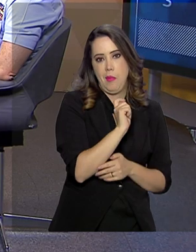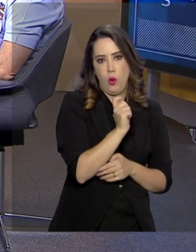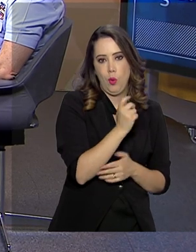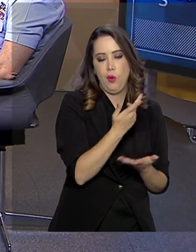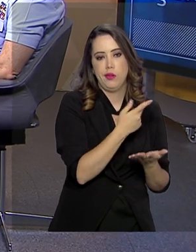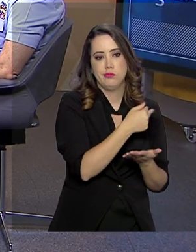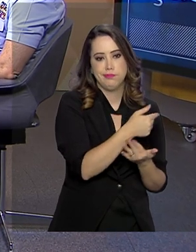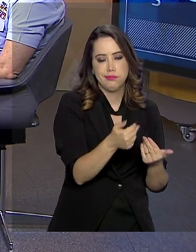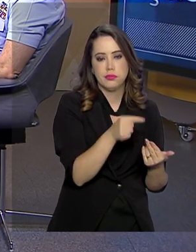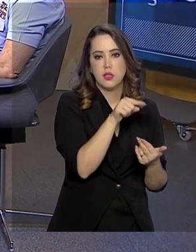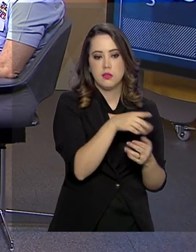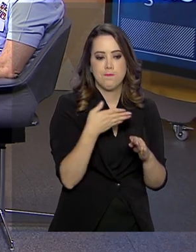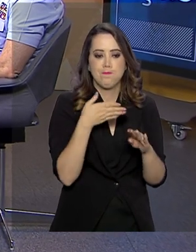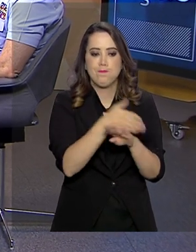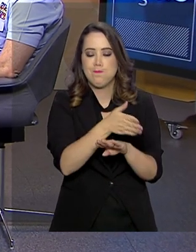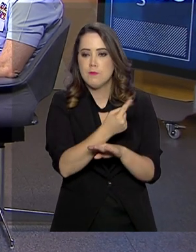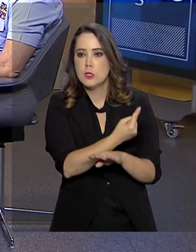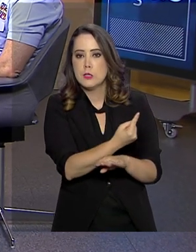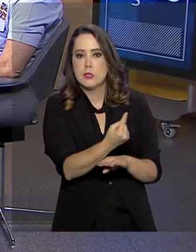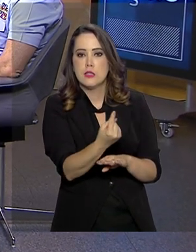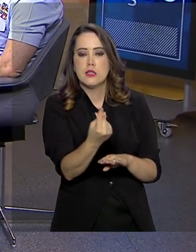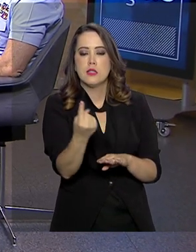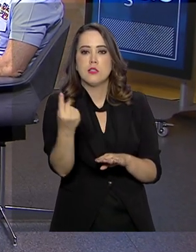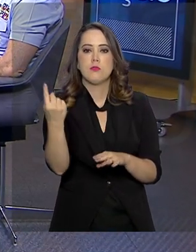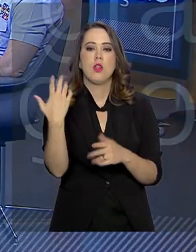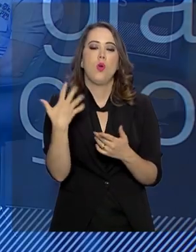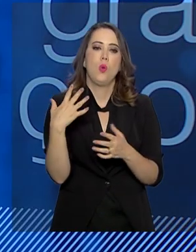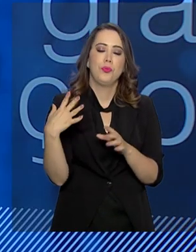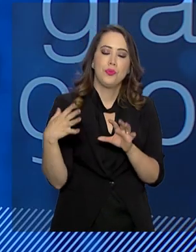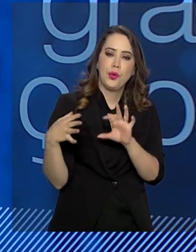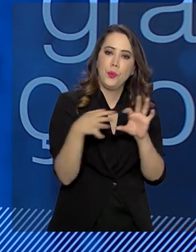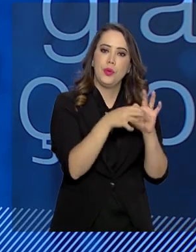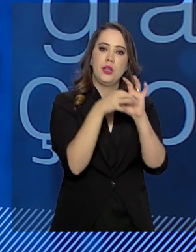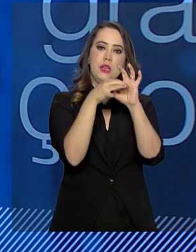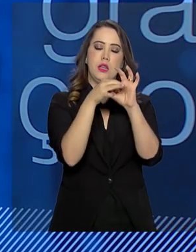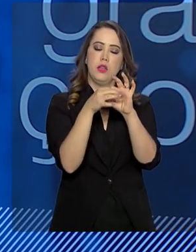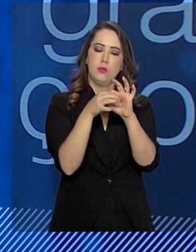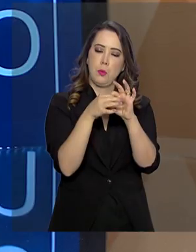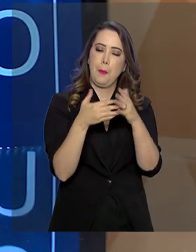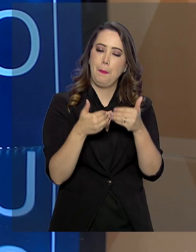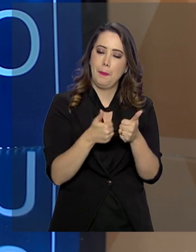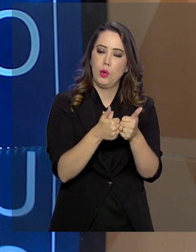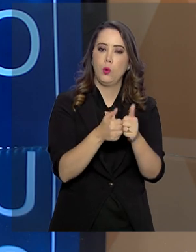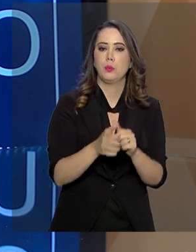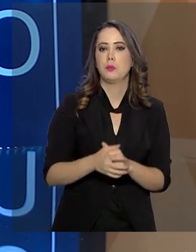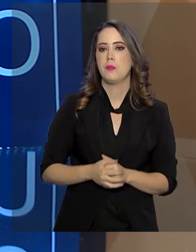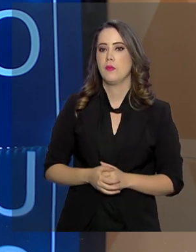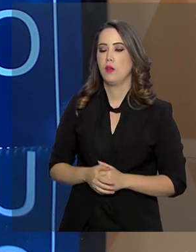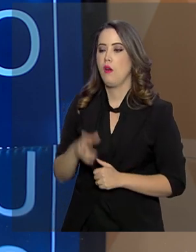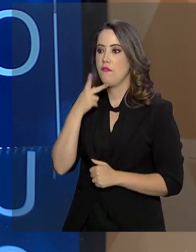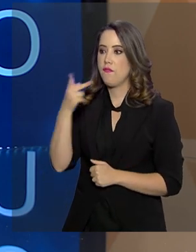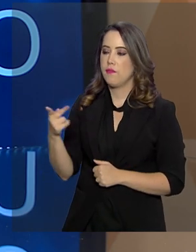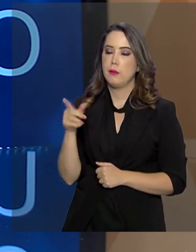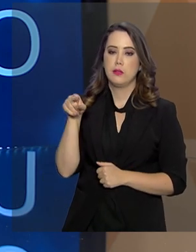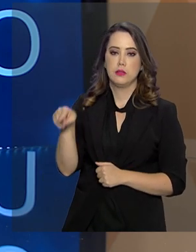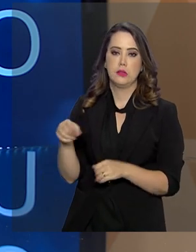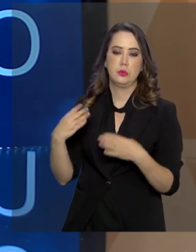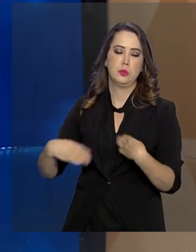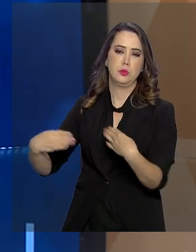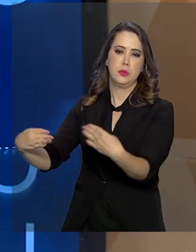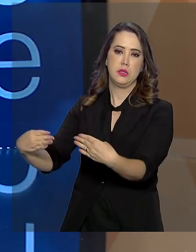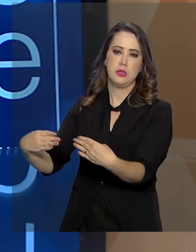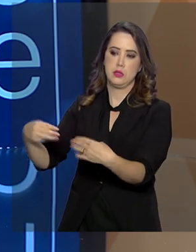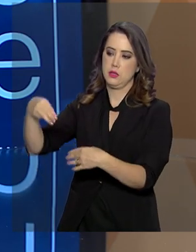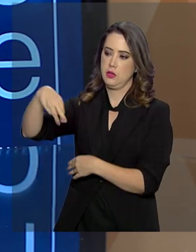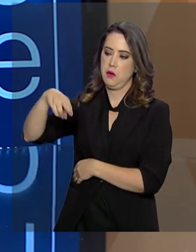engajamento dos países, busca pela integração tem aumentado. O senhor falou dessa questão do Ministério das Relações Exteriores,